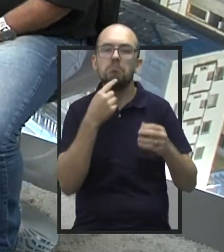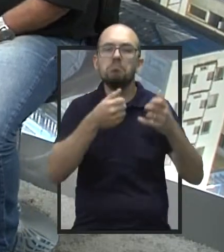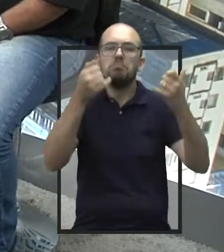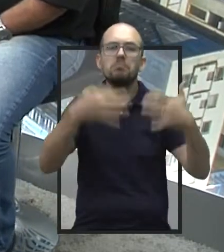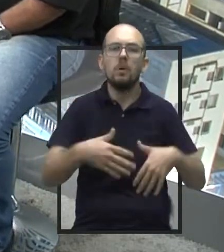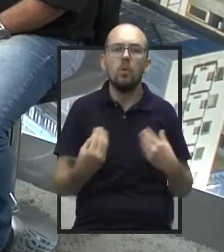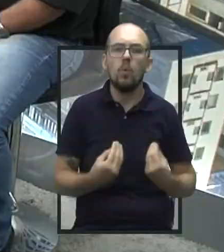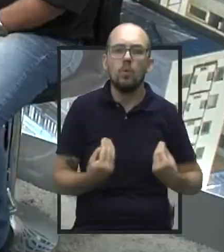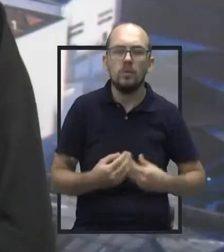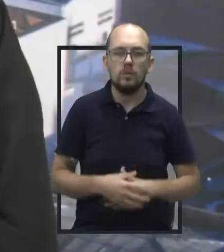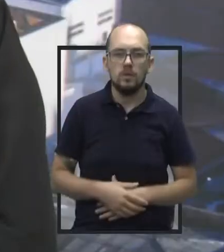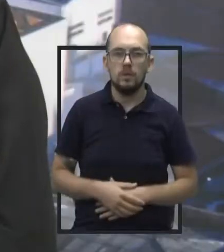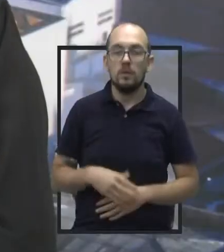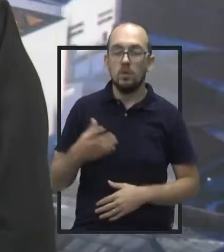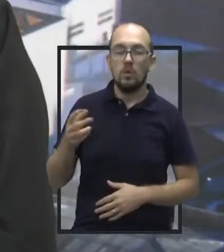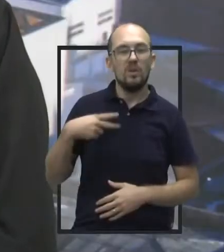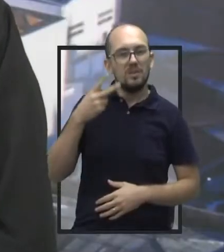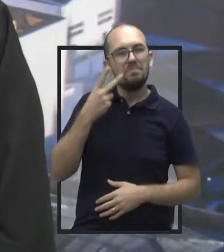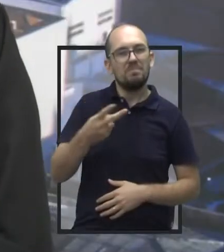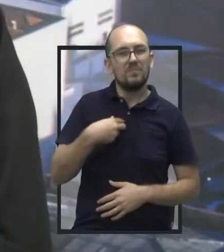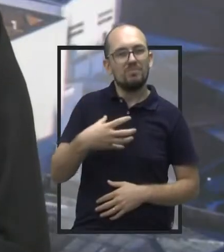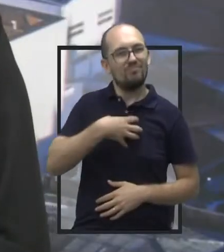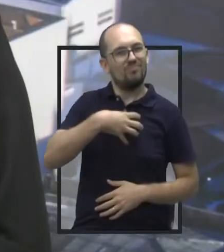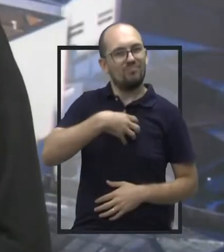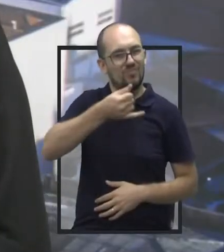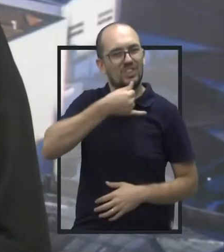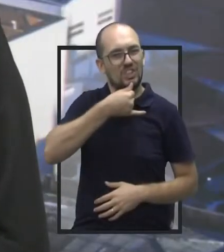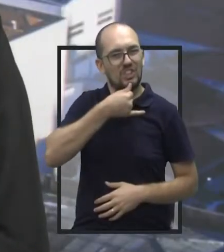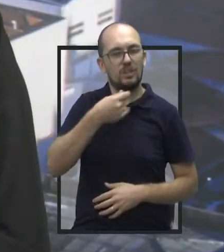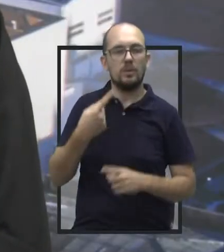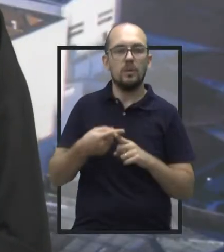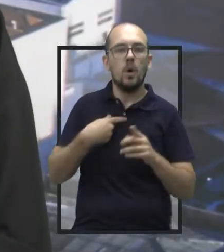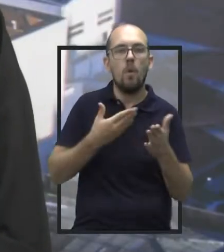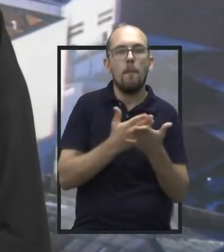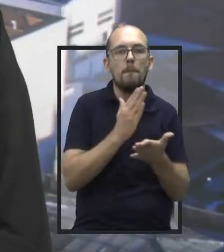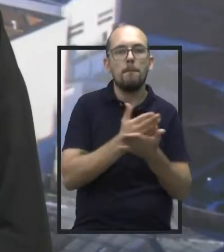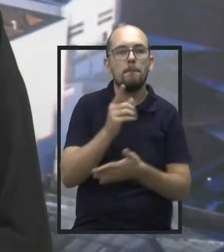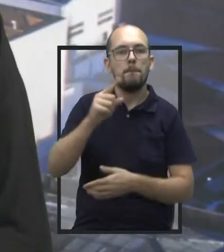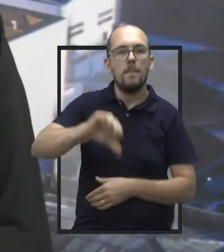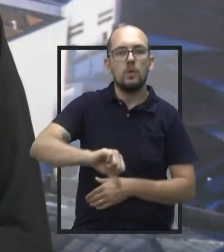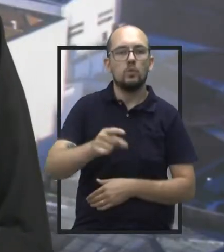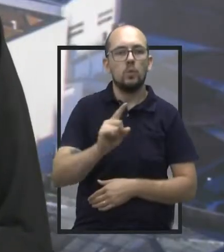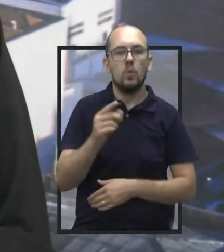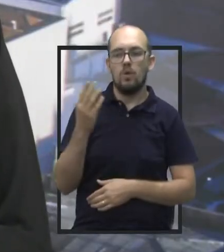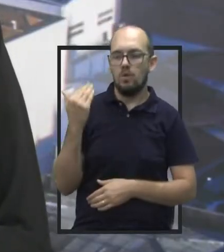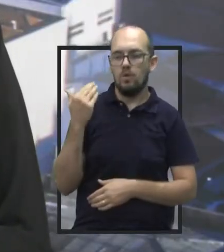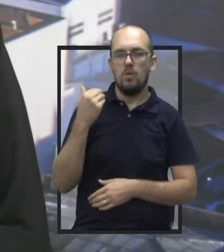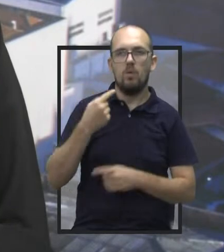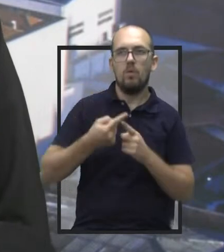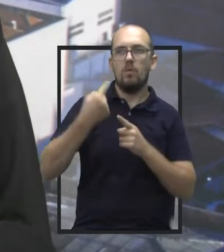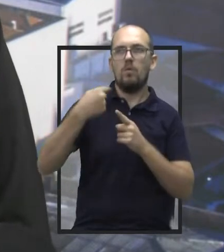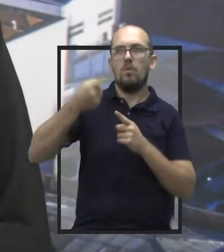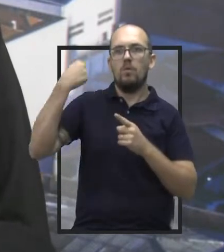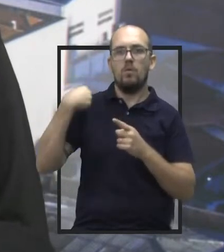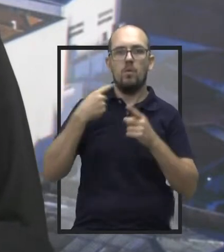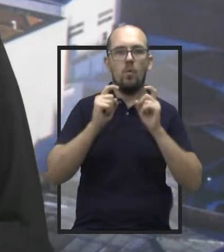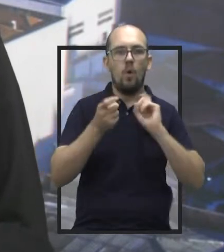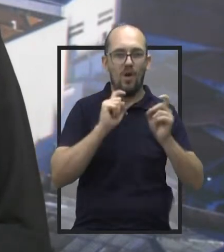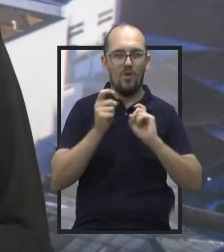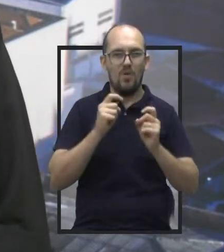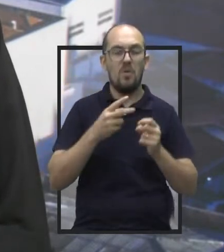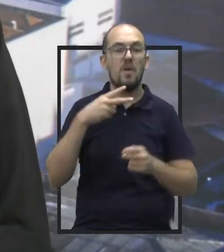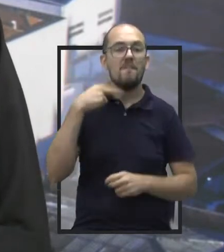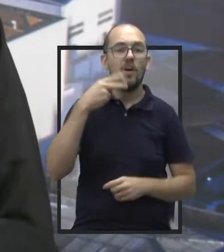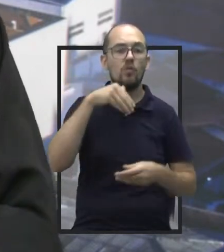dessa situação. Olha, eu vejo com muita tristeza, por exemplo, as emendas que não passaram, agora na sessão retrasada, que os vereadores